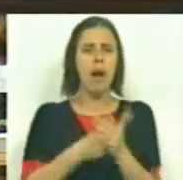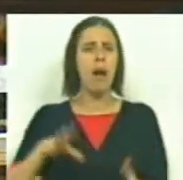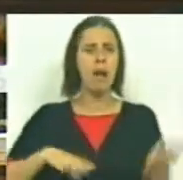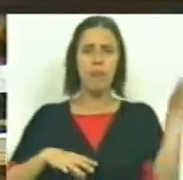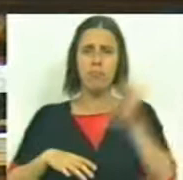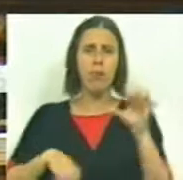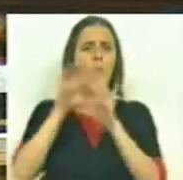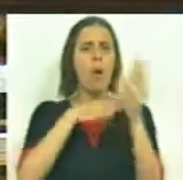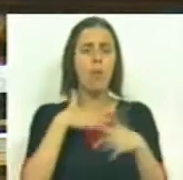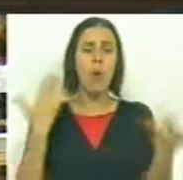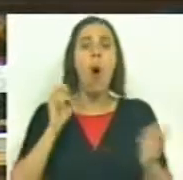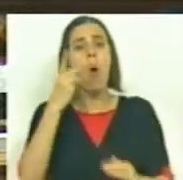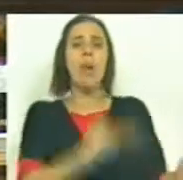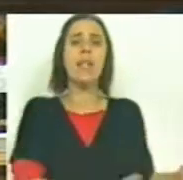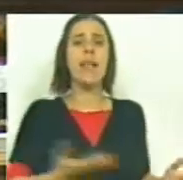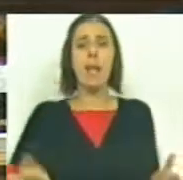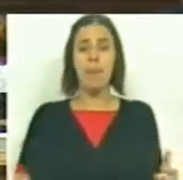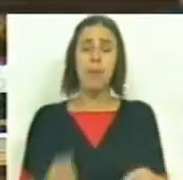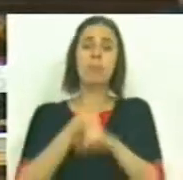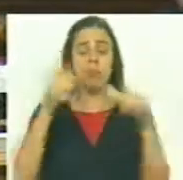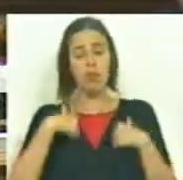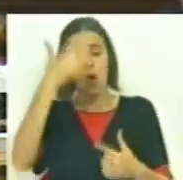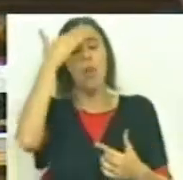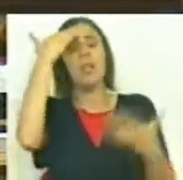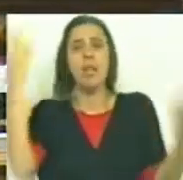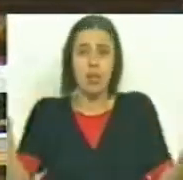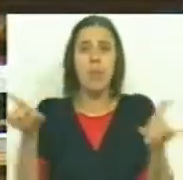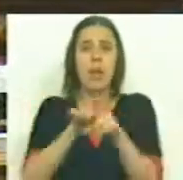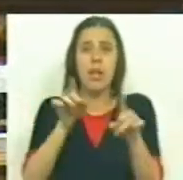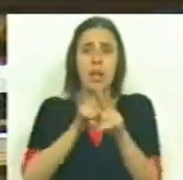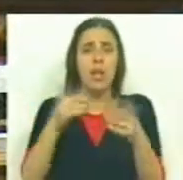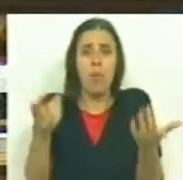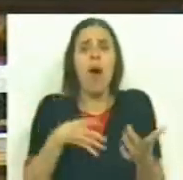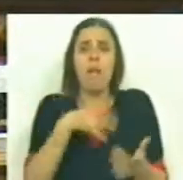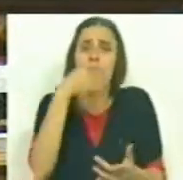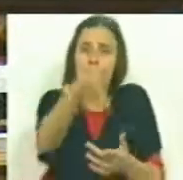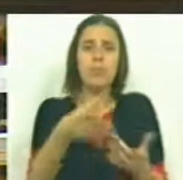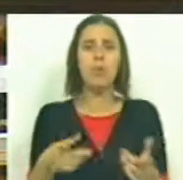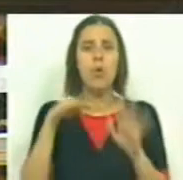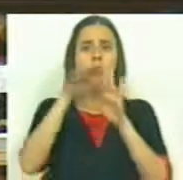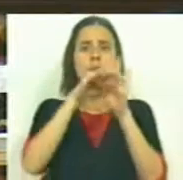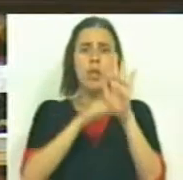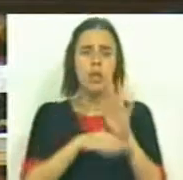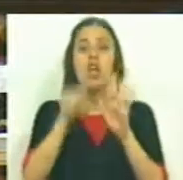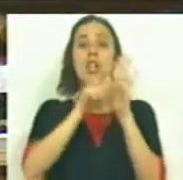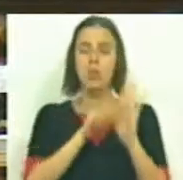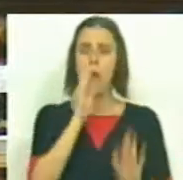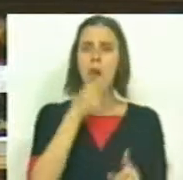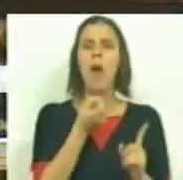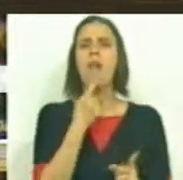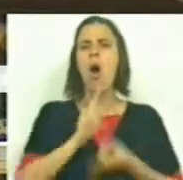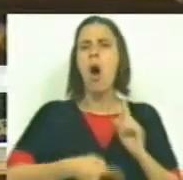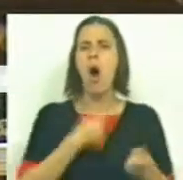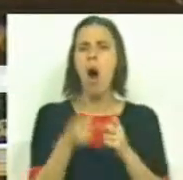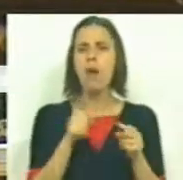pago, precário e o desemprego. É por isso que nós entendemos, e cai como uma cereja em cima do bolo, o estatuto do aluno e o que